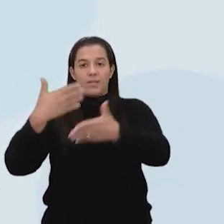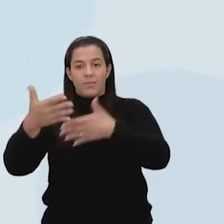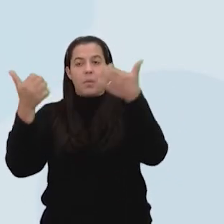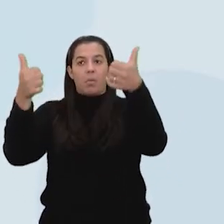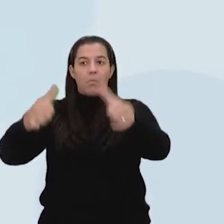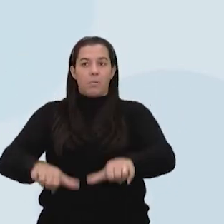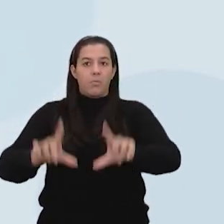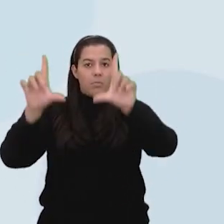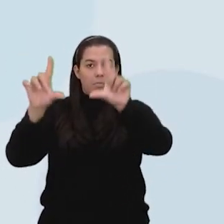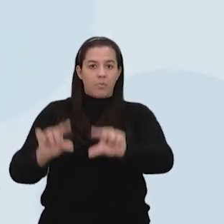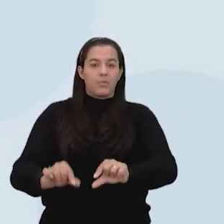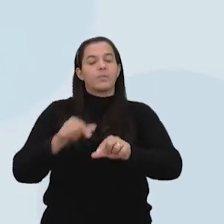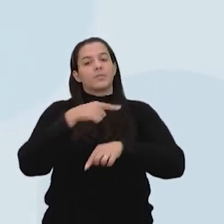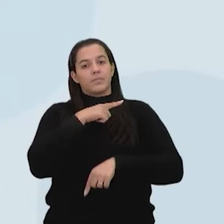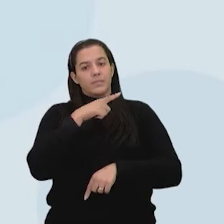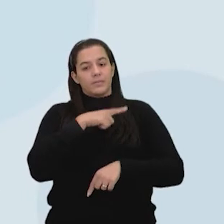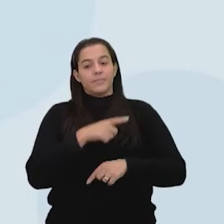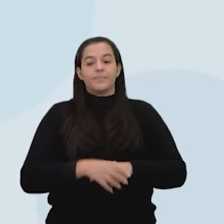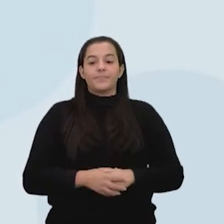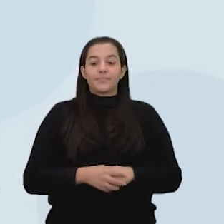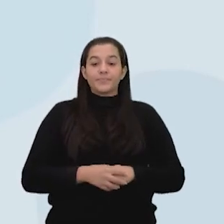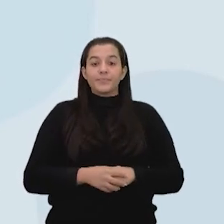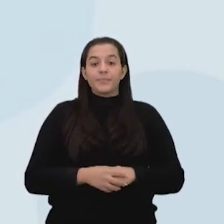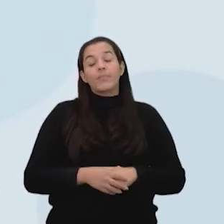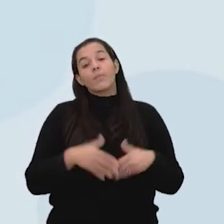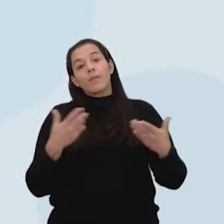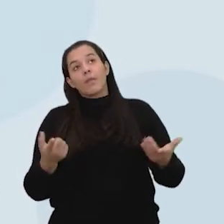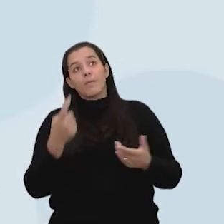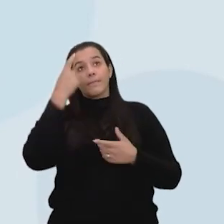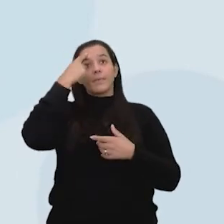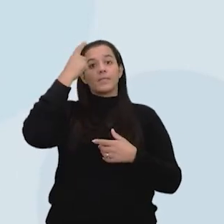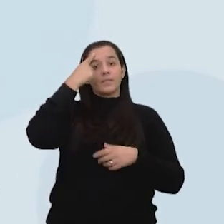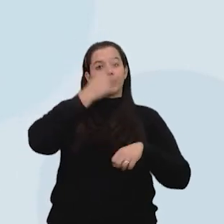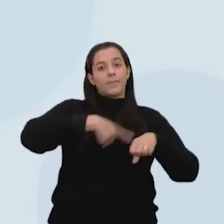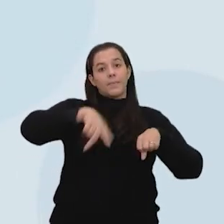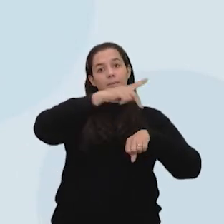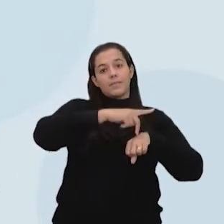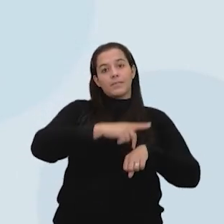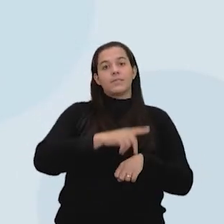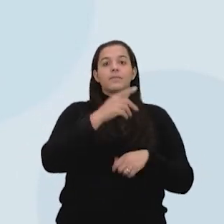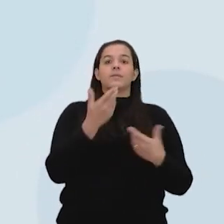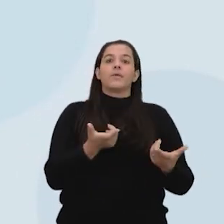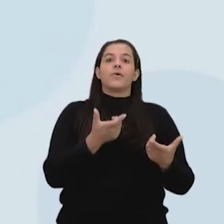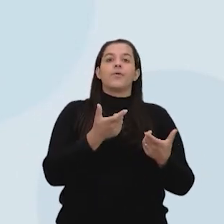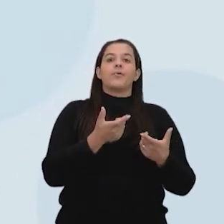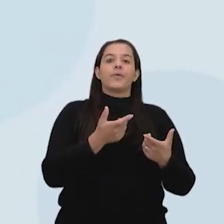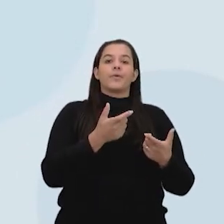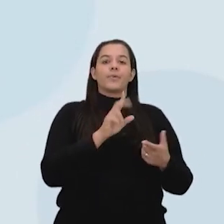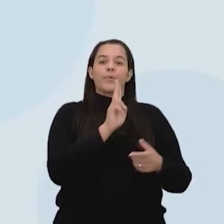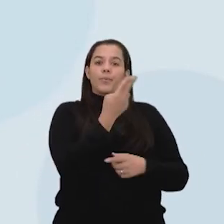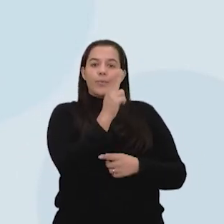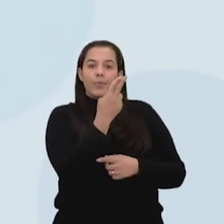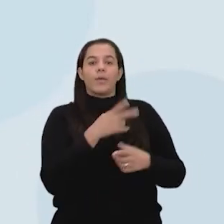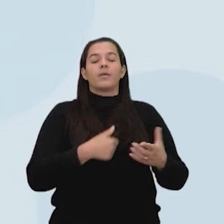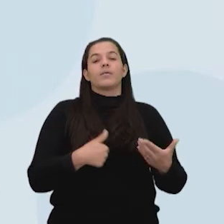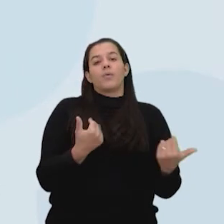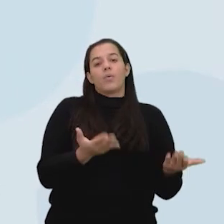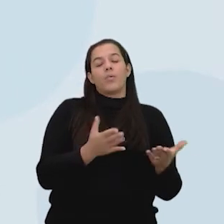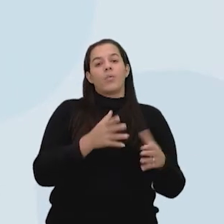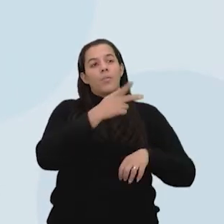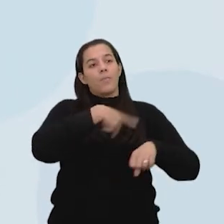abastecimento. Imagina uma situação, um país como a Dinamarca ou o Uruguai, que tem uma geração